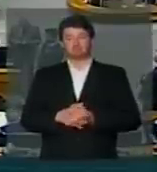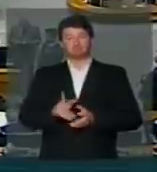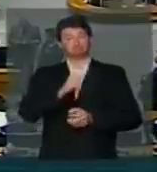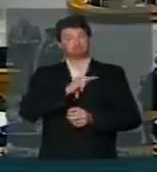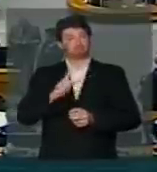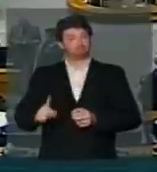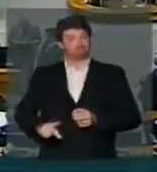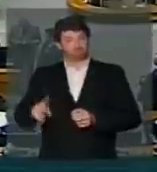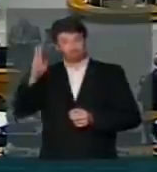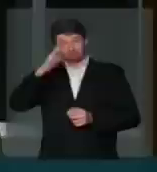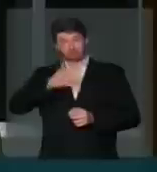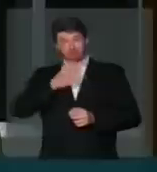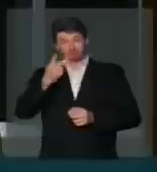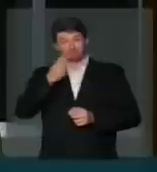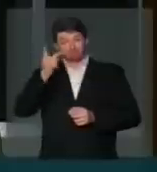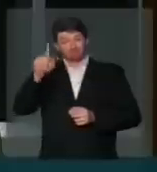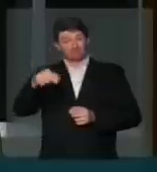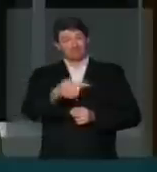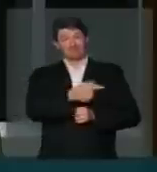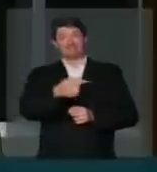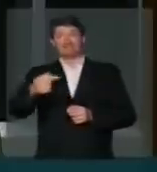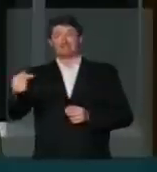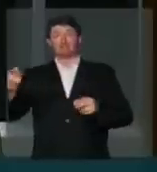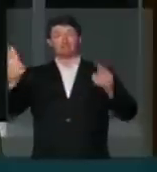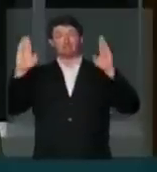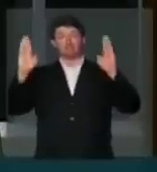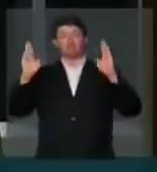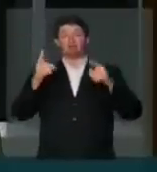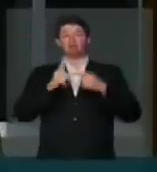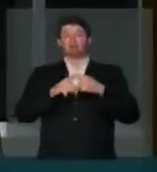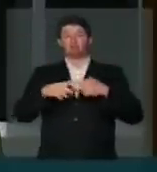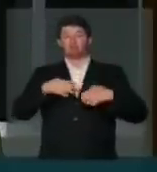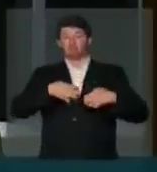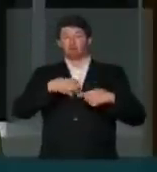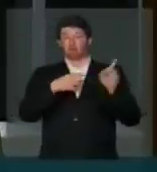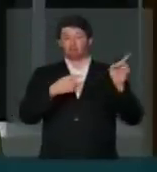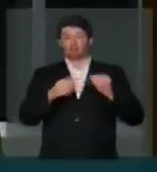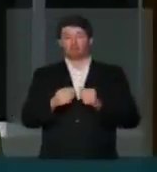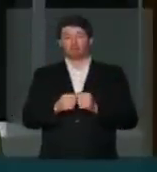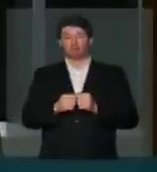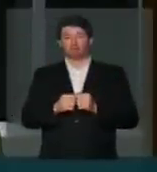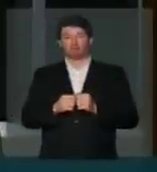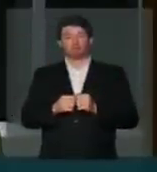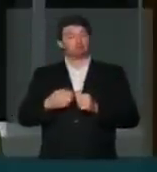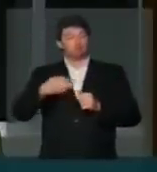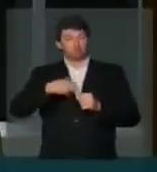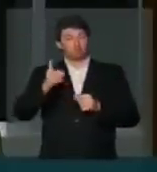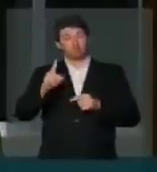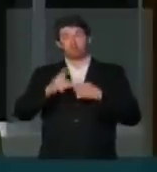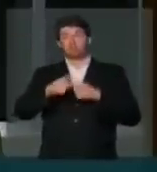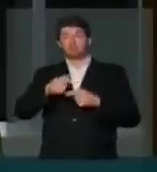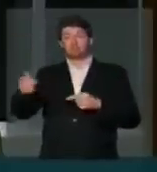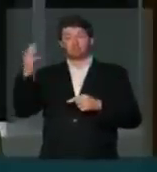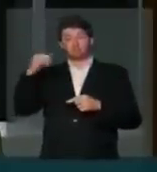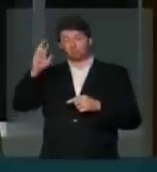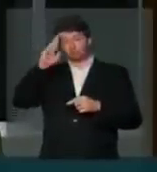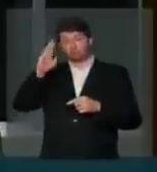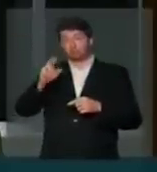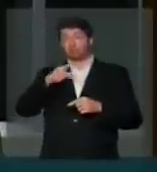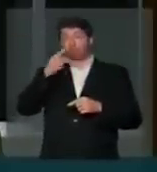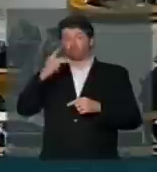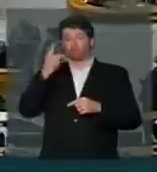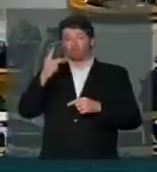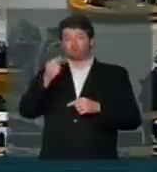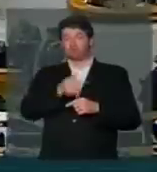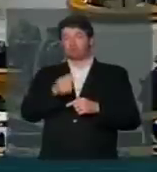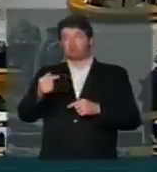Presidente, lembra que a minha fala é pela semana, porque certamente vai incomodá-lo. Não é questão de incomodar, deputado, é questão que na semana passada a vossa excelência utilizou